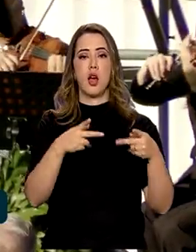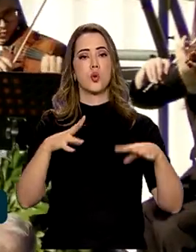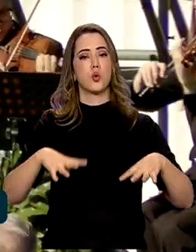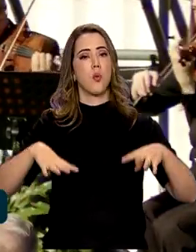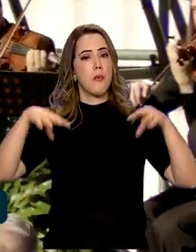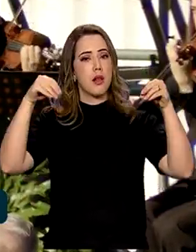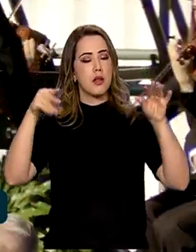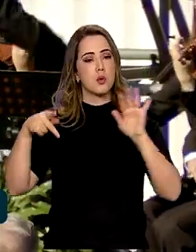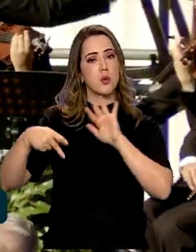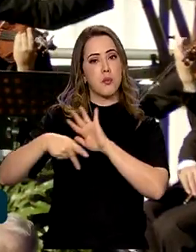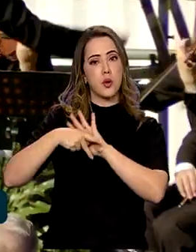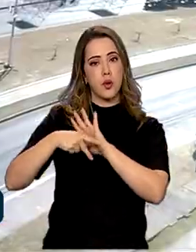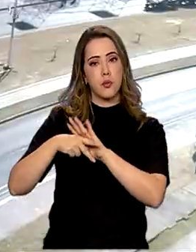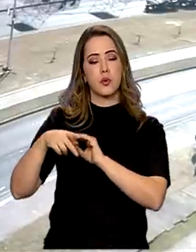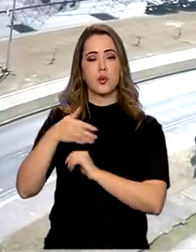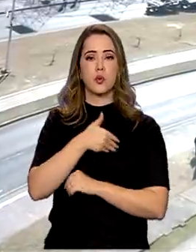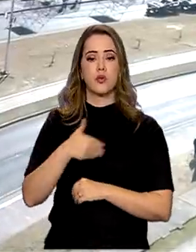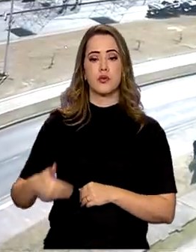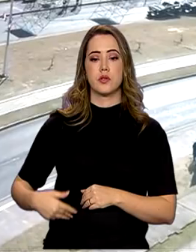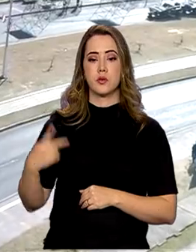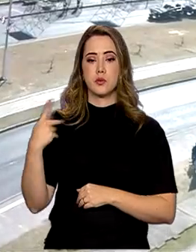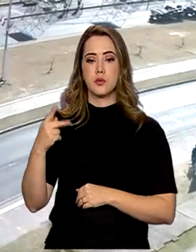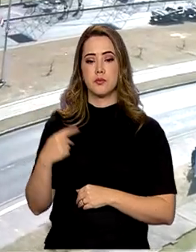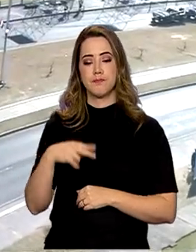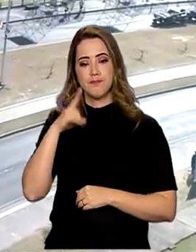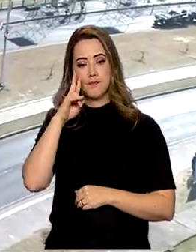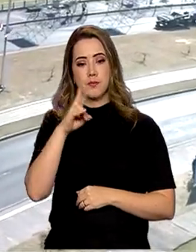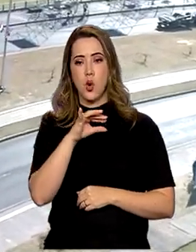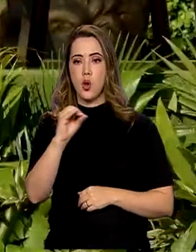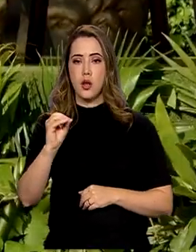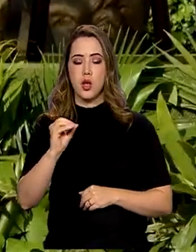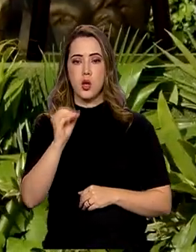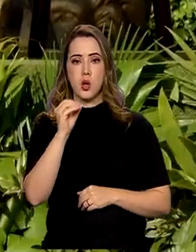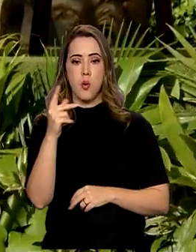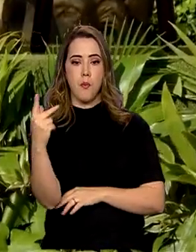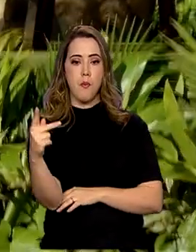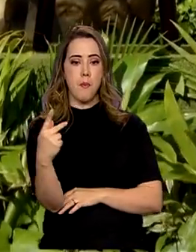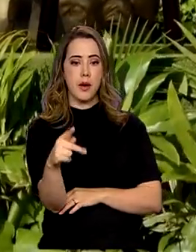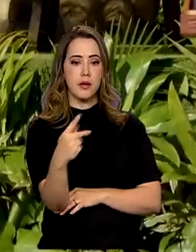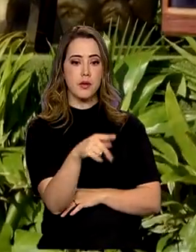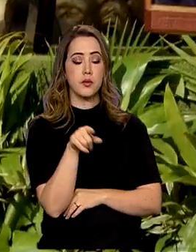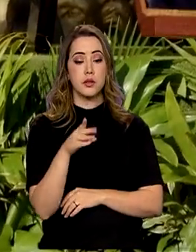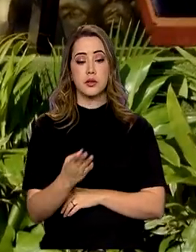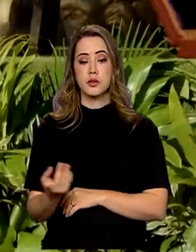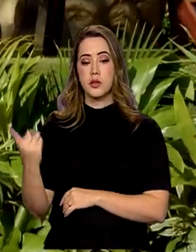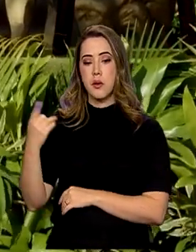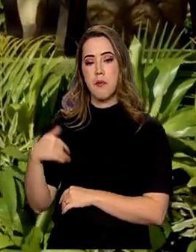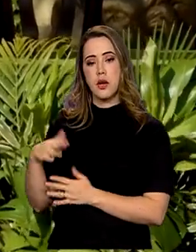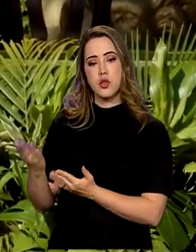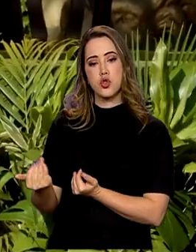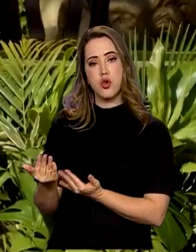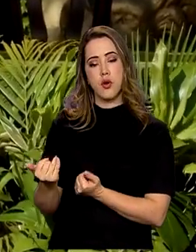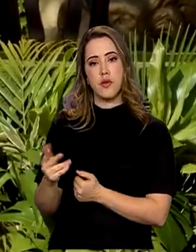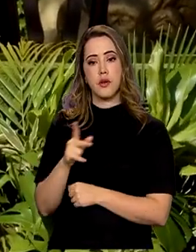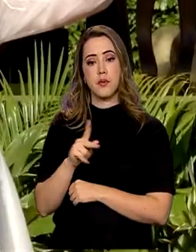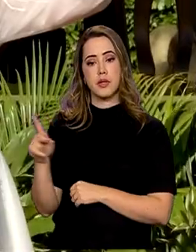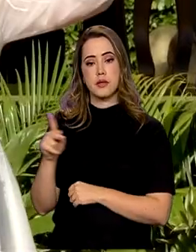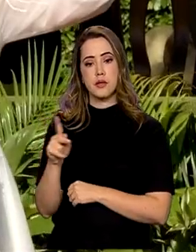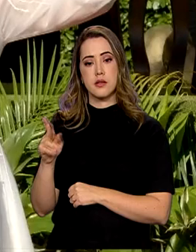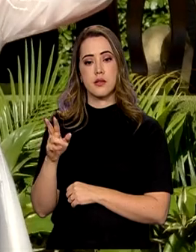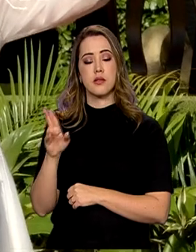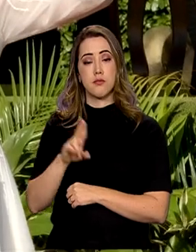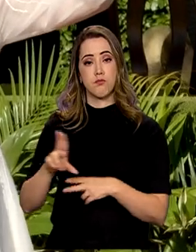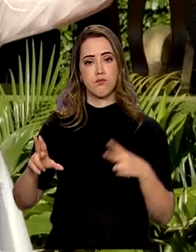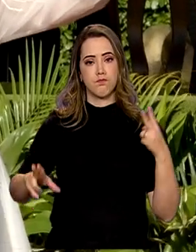sede do governo paraguaio. Às margens do rio Paraguai, Santiago Penha é o mais jovem presidente a ocupar o cargo